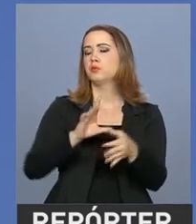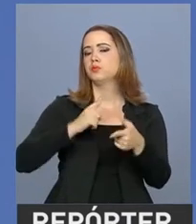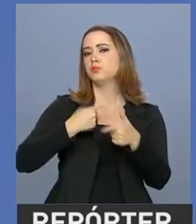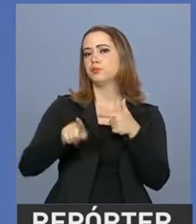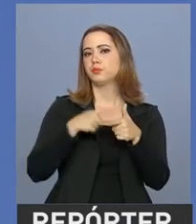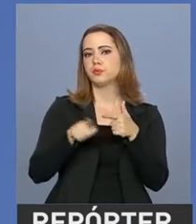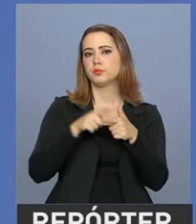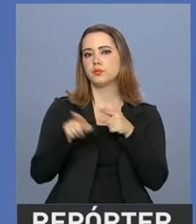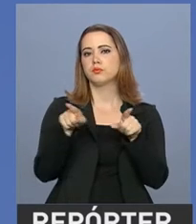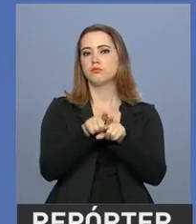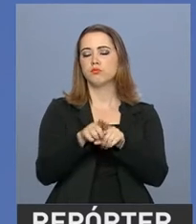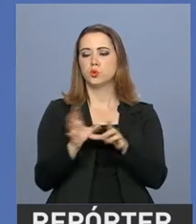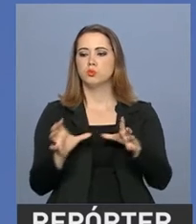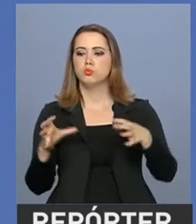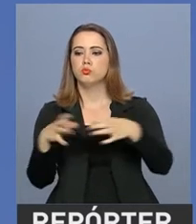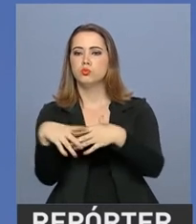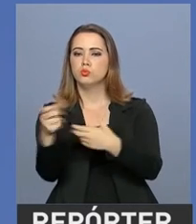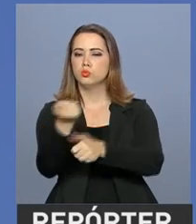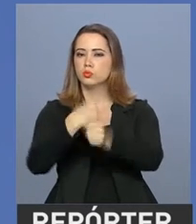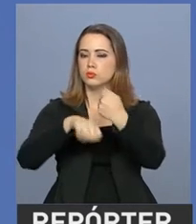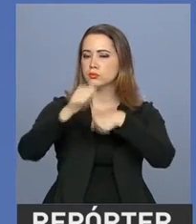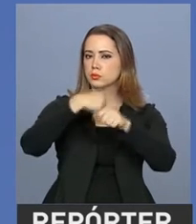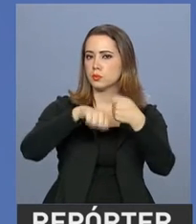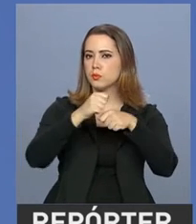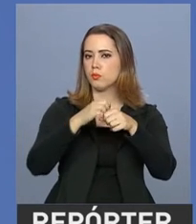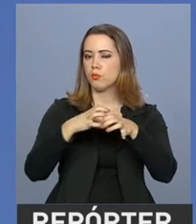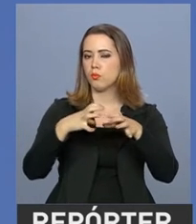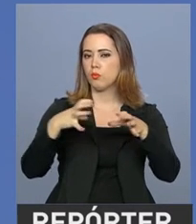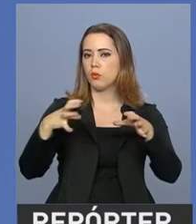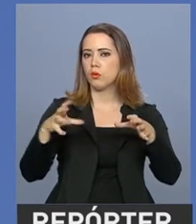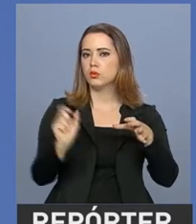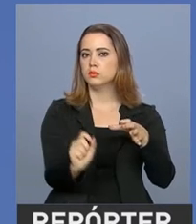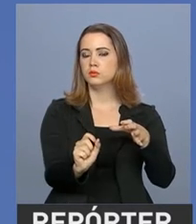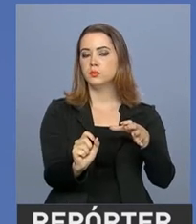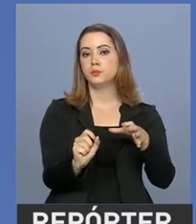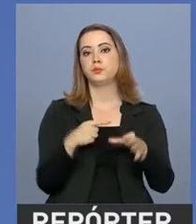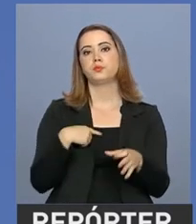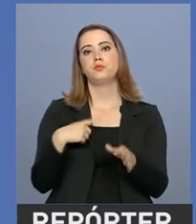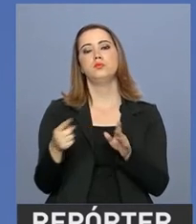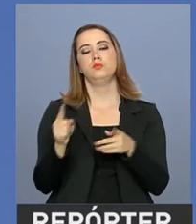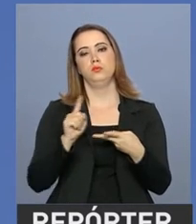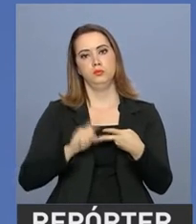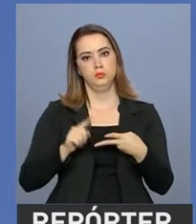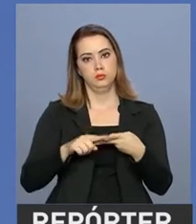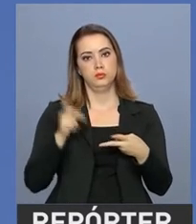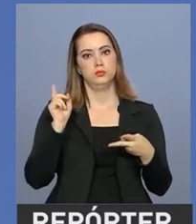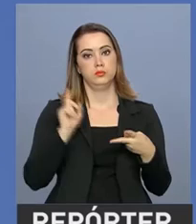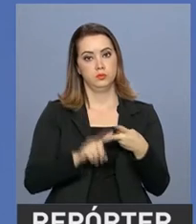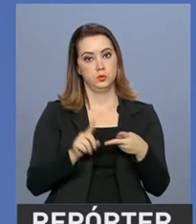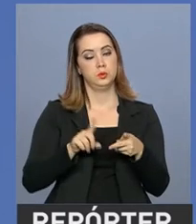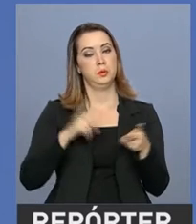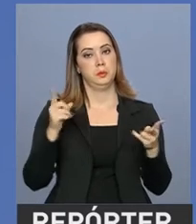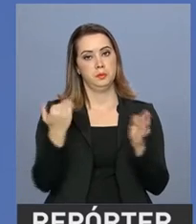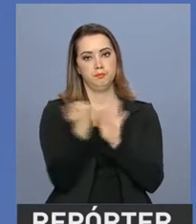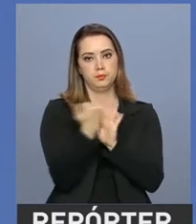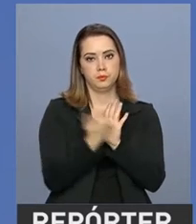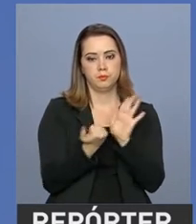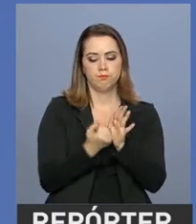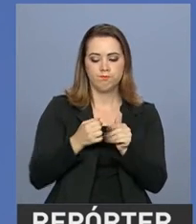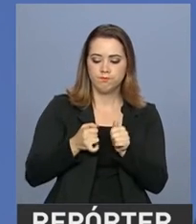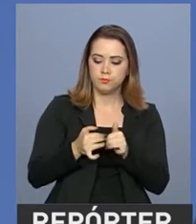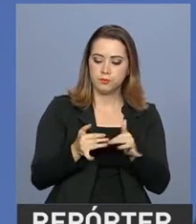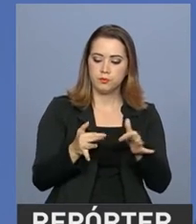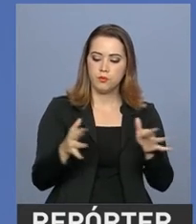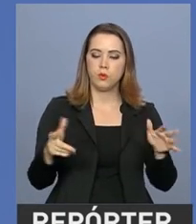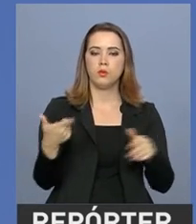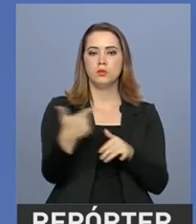coordenação macroeconômica continua a ser uma das linhas centrais de atuação do grupo, mas a agenda foi também se expandindo